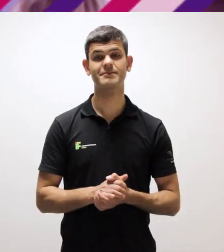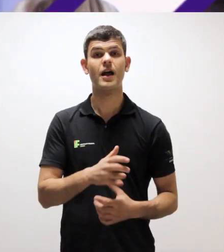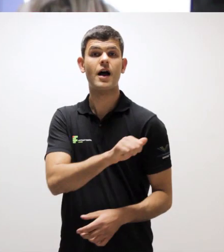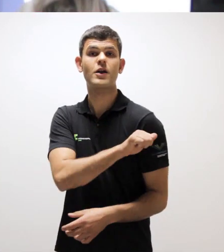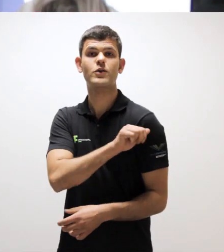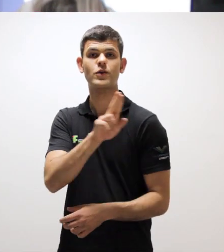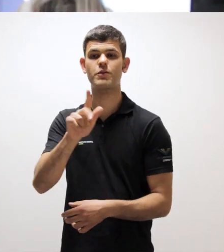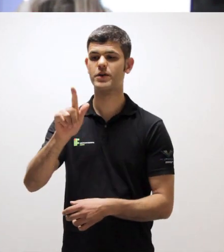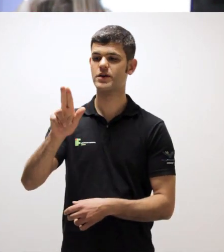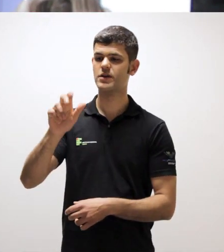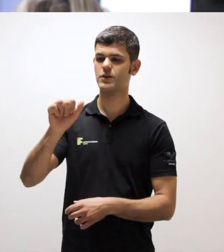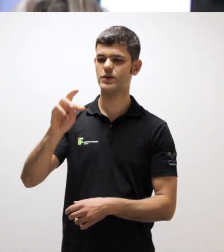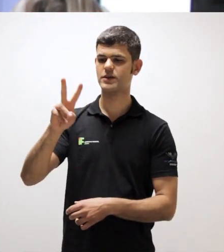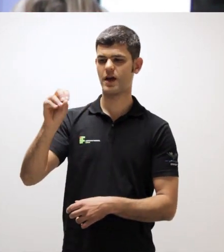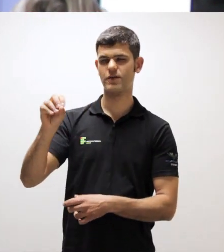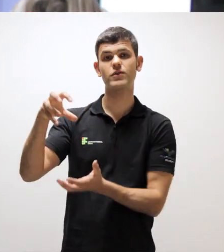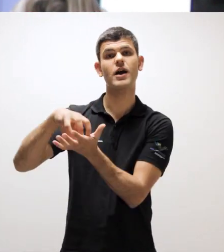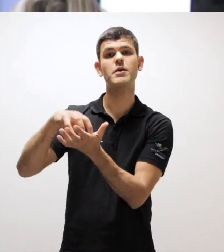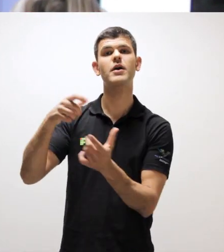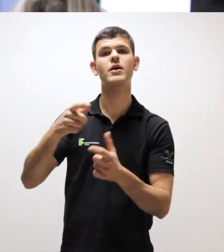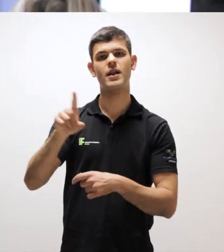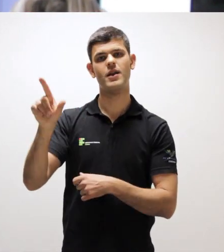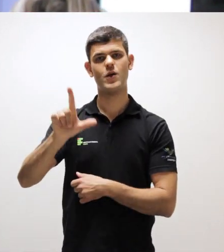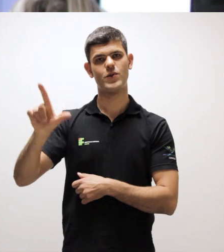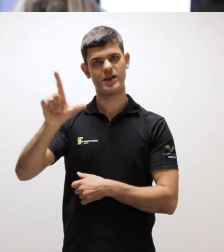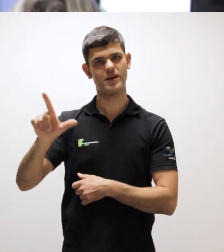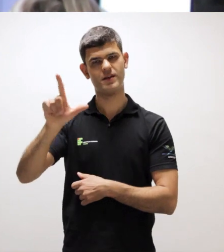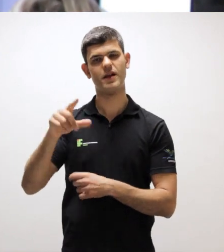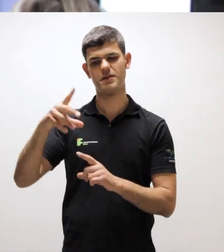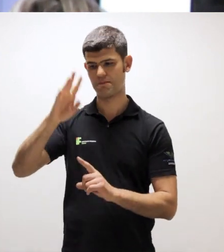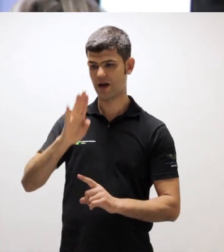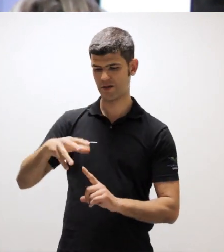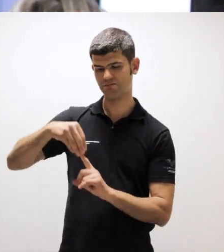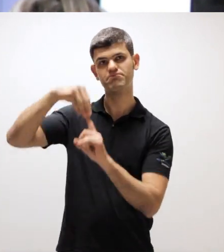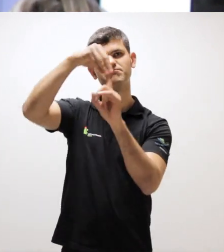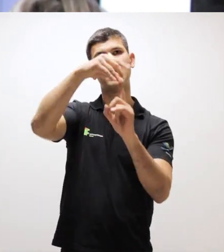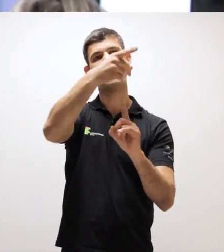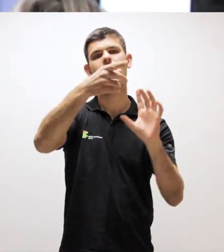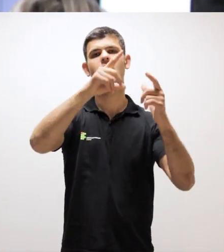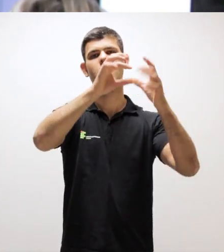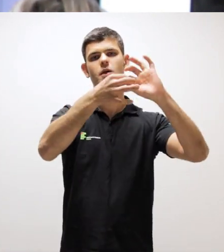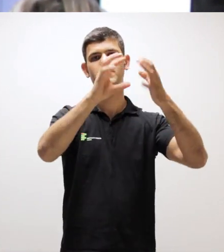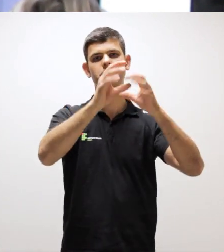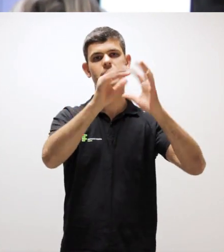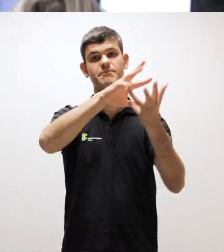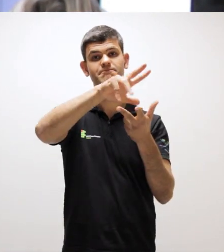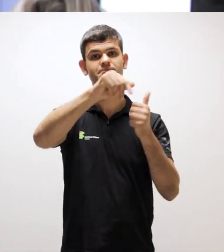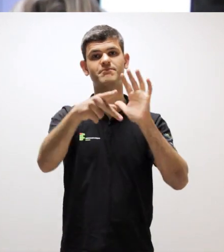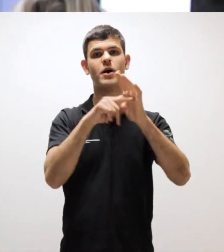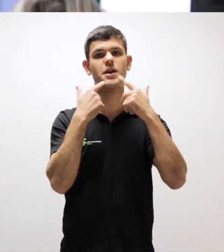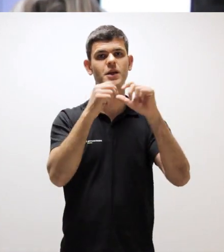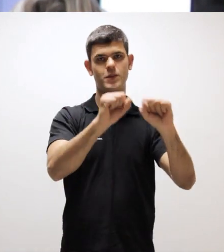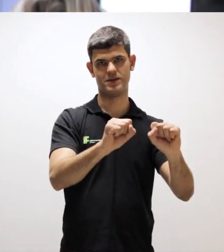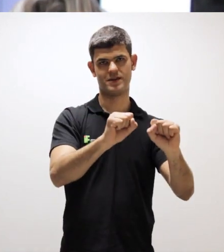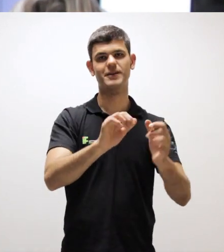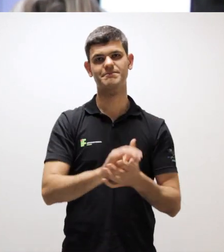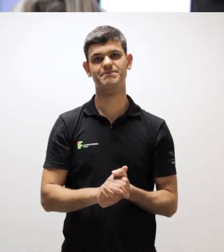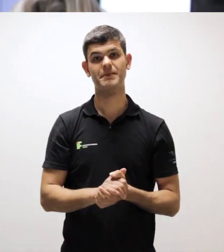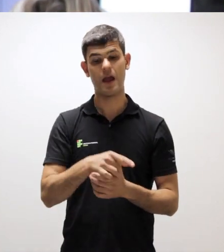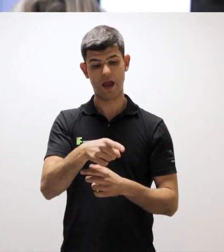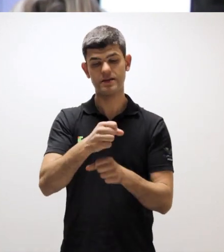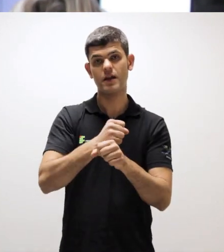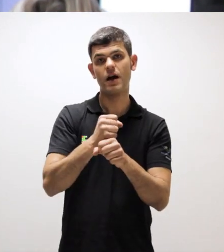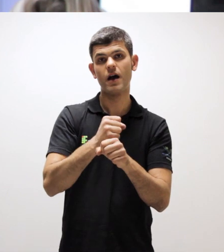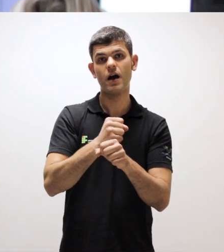O estudante Gustavo Palotti, do Campus Londrina, representou o Brasil pela segunda vez na Olimpíada Internacional de Linguística.